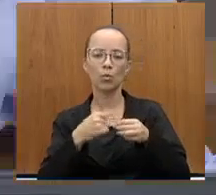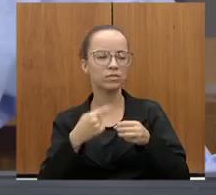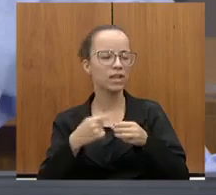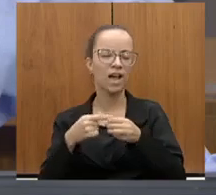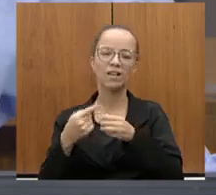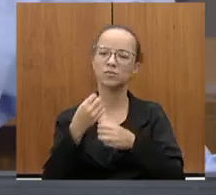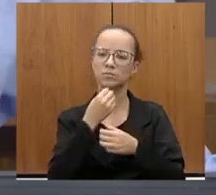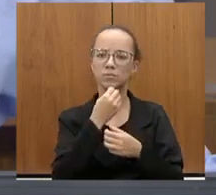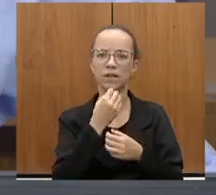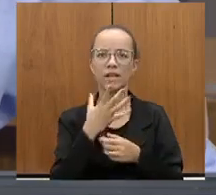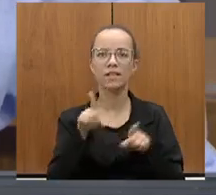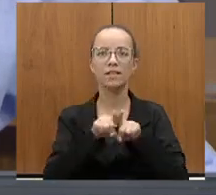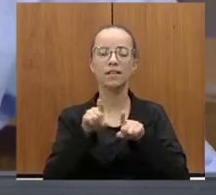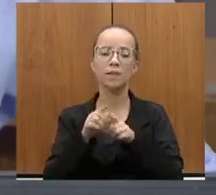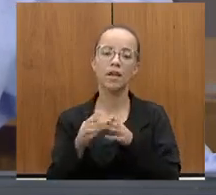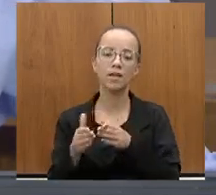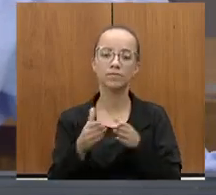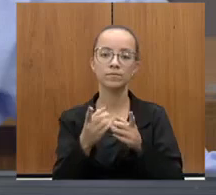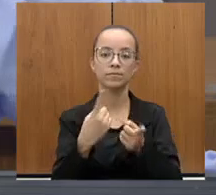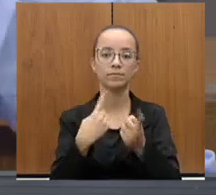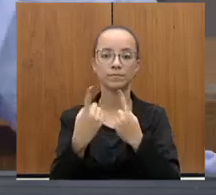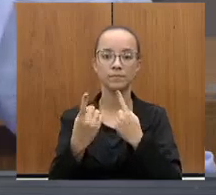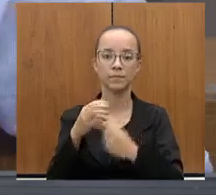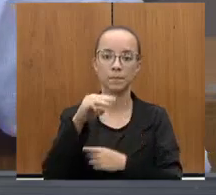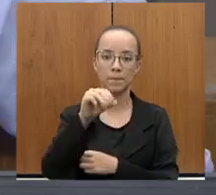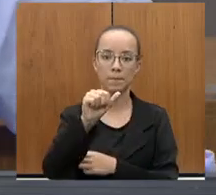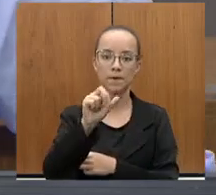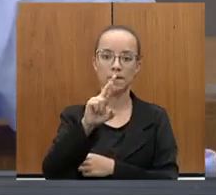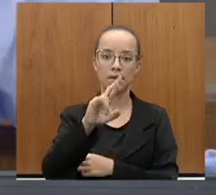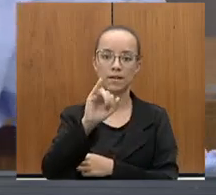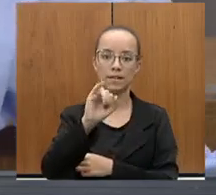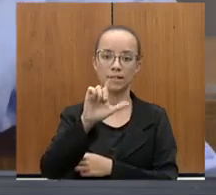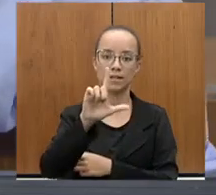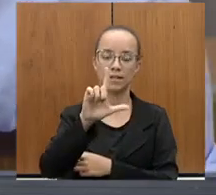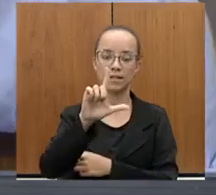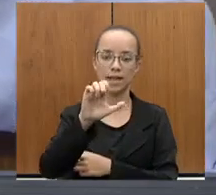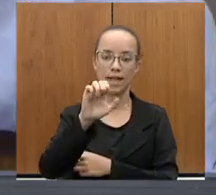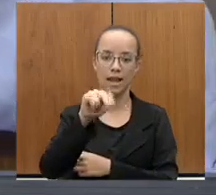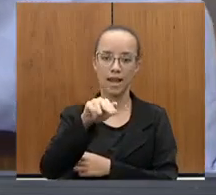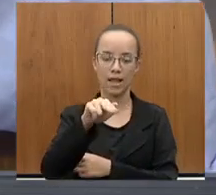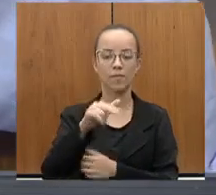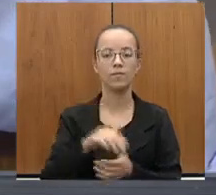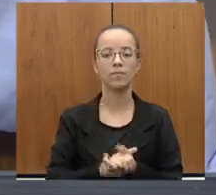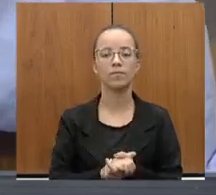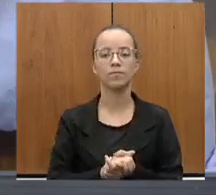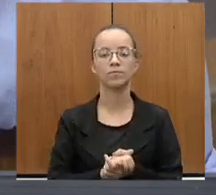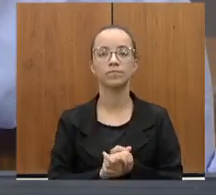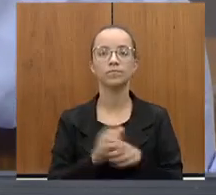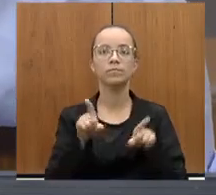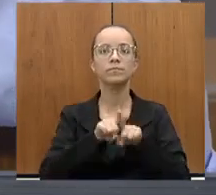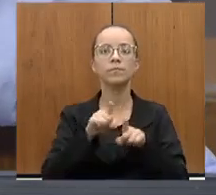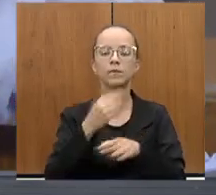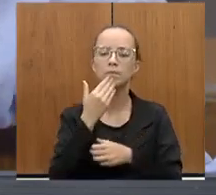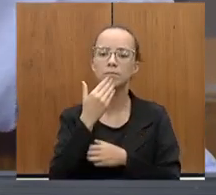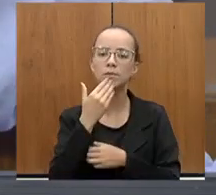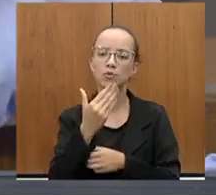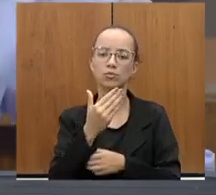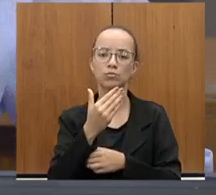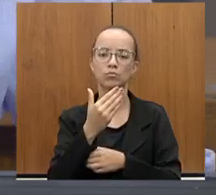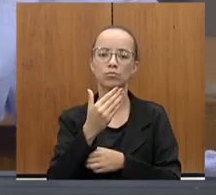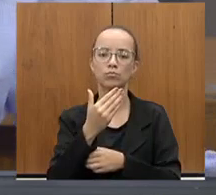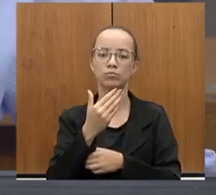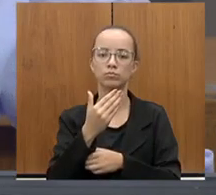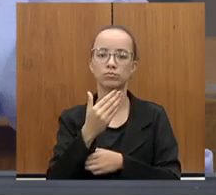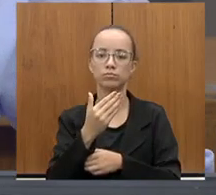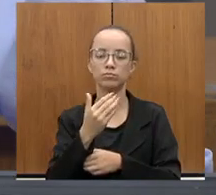tem também o trecho ali de Malielia, que está para começar, não Rodrigo? Também pedimos para fazer a atualização do